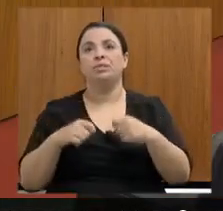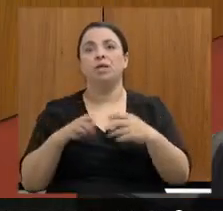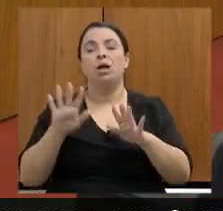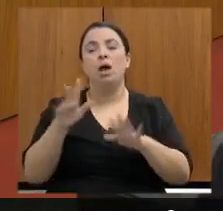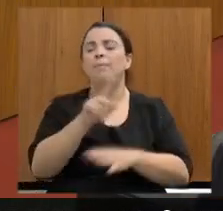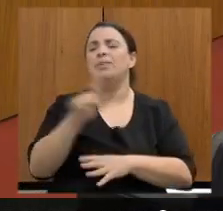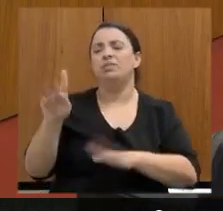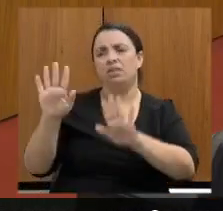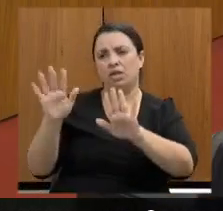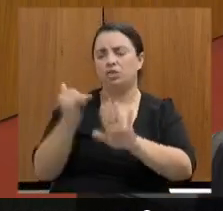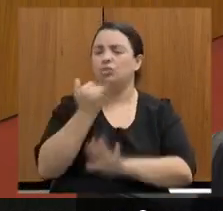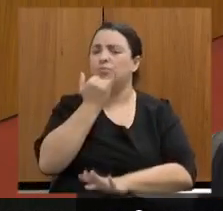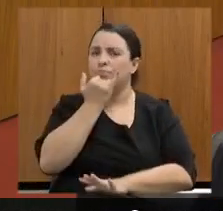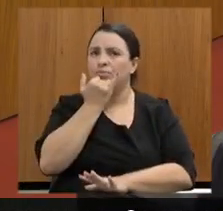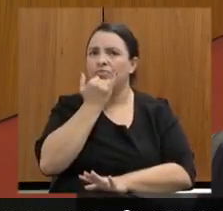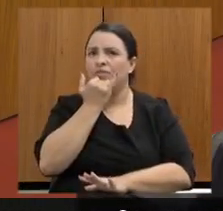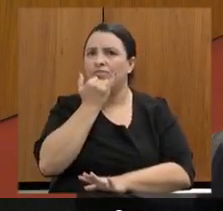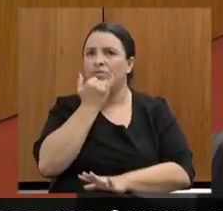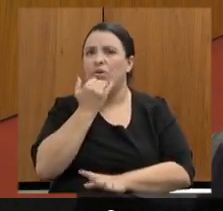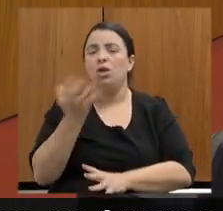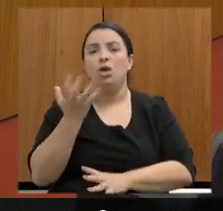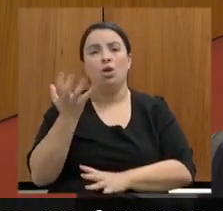por favor, eu gostaria de pedir...